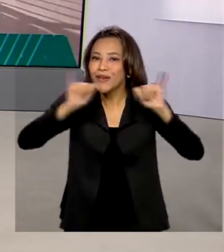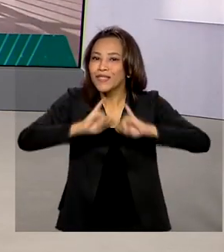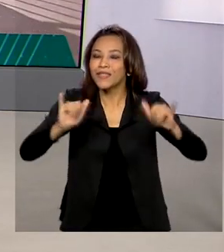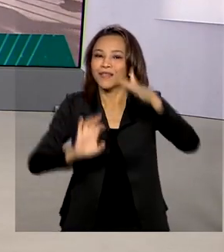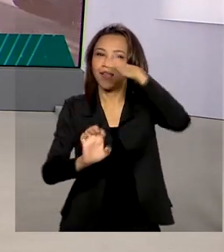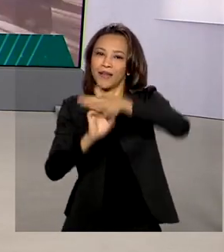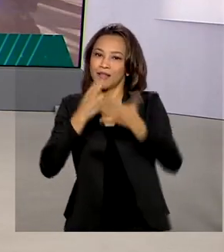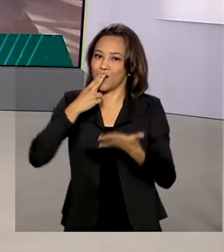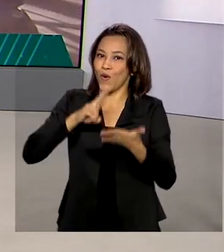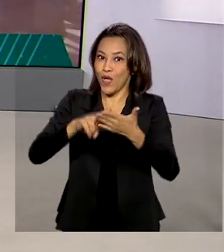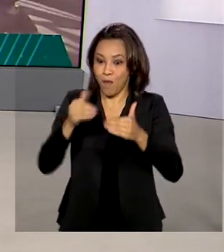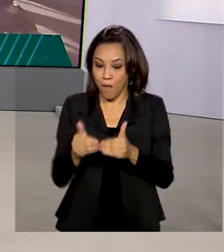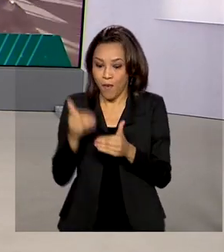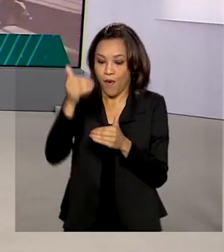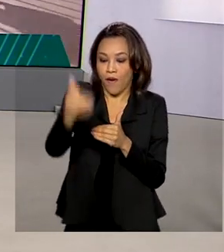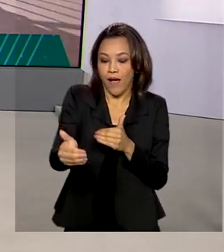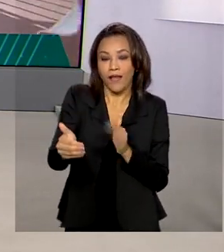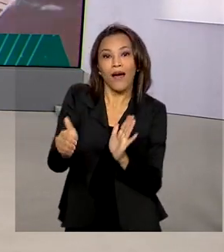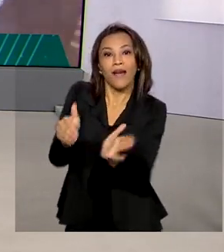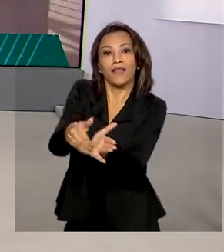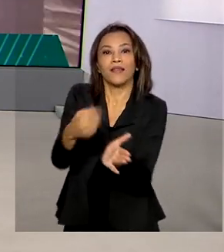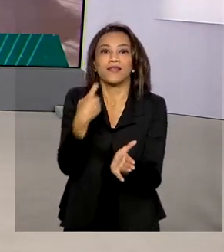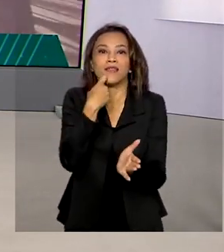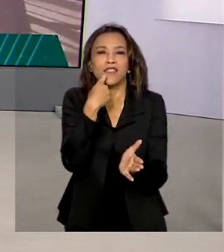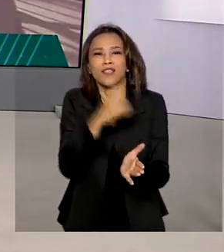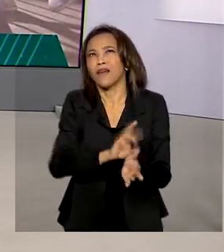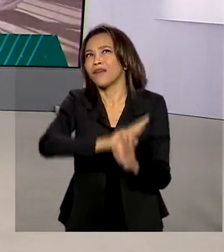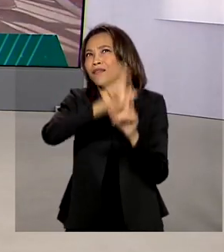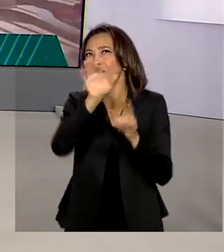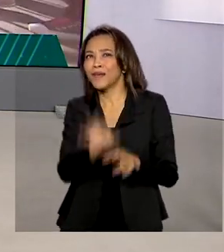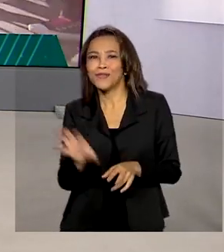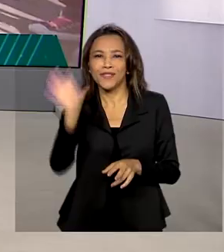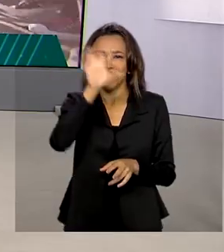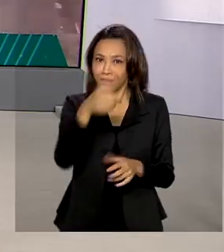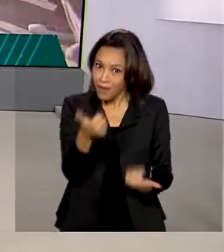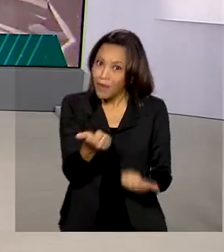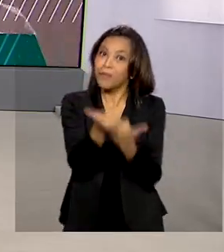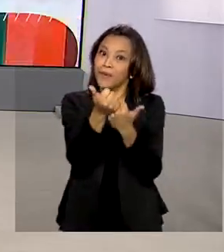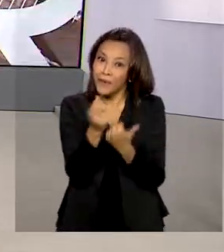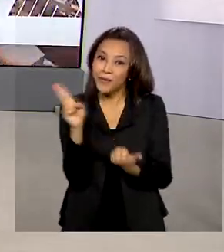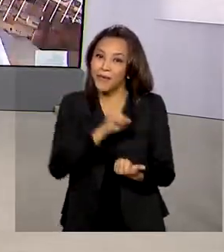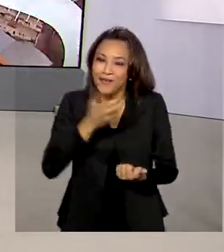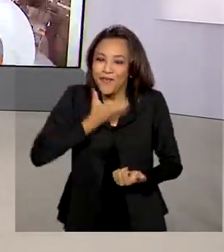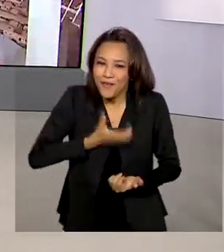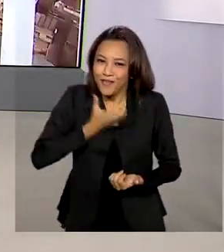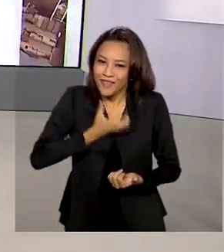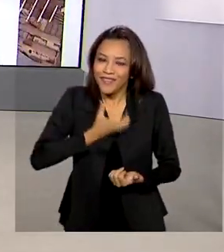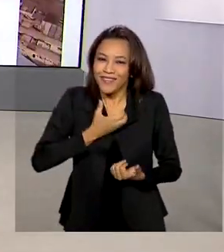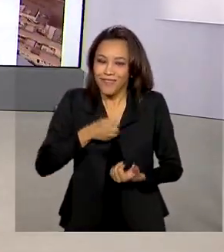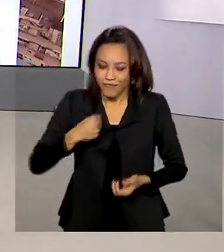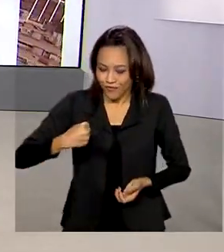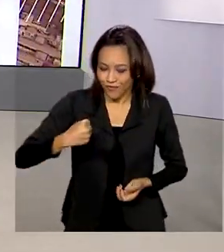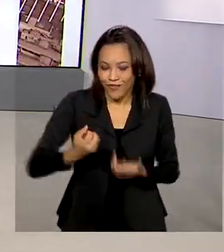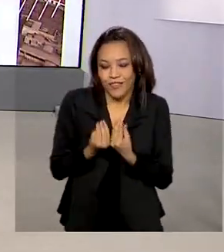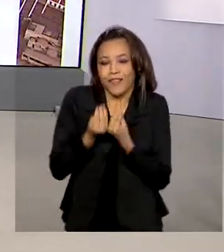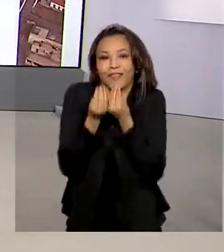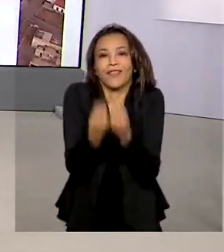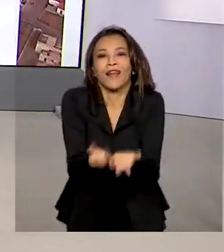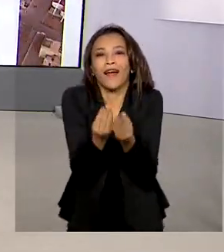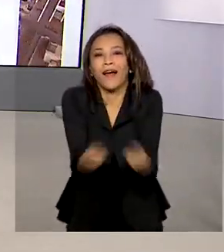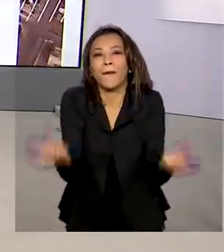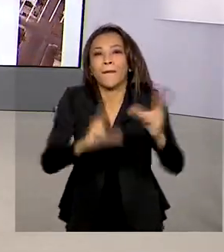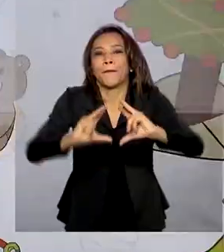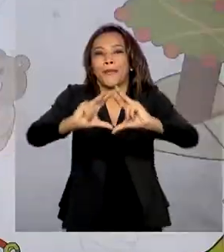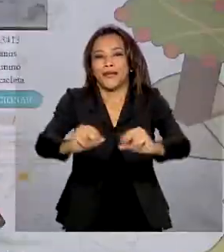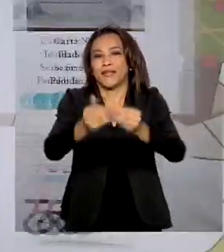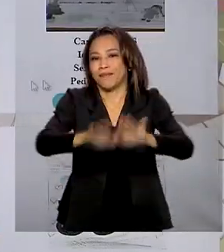Correios foi prorrogada até sexta-feira em vários estados. Uma ajuda importante para o bom velhinho conseguir entregar todos os presentes.